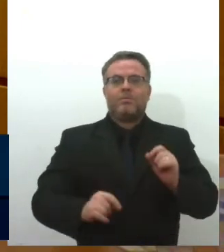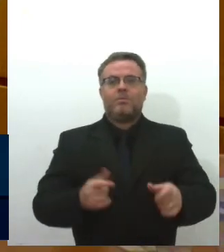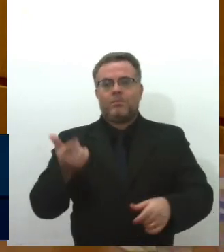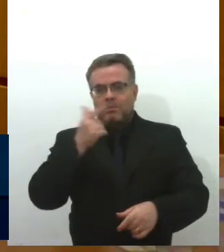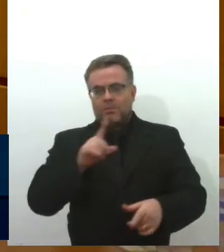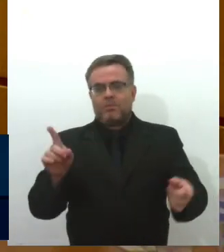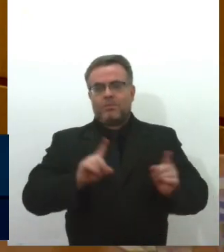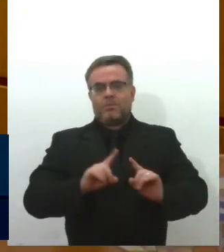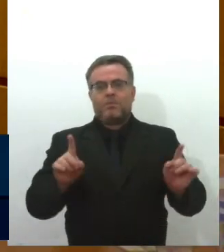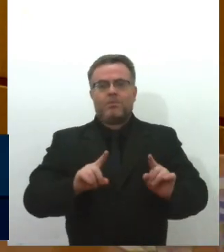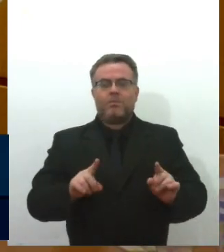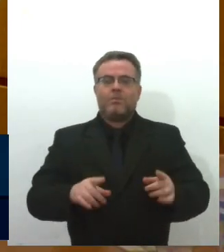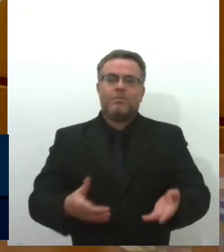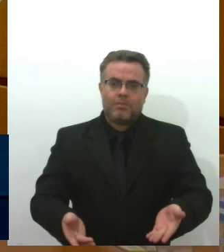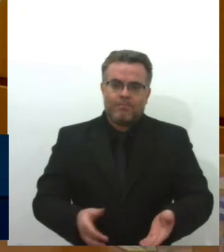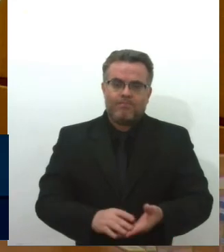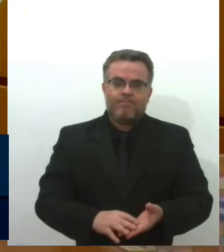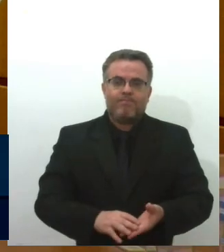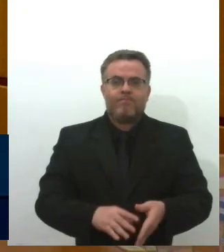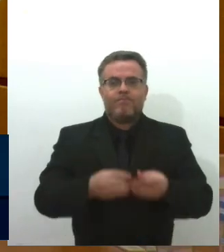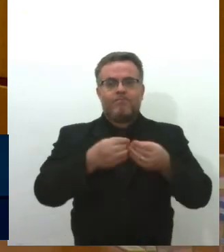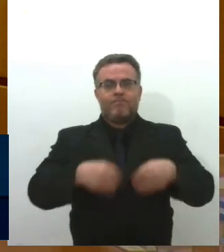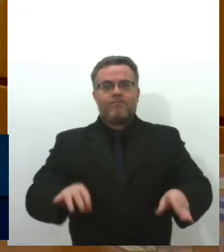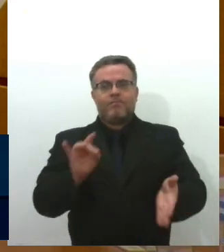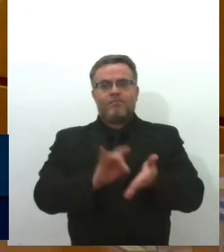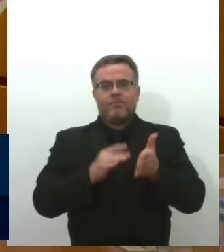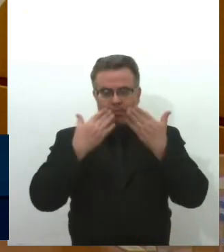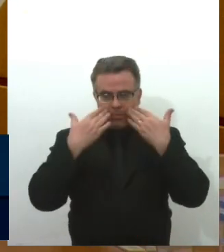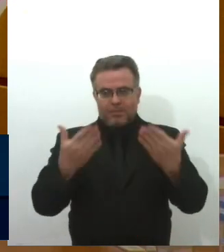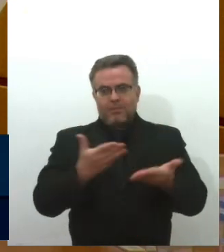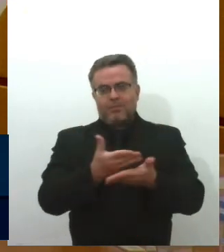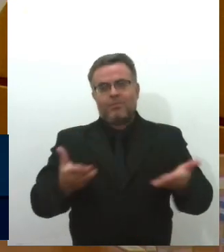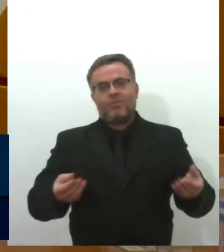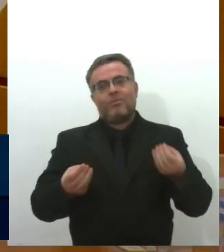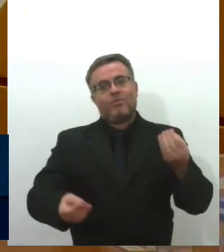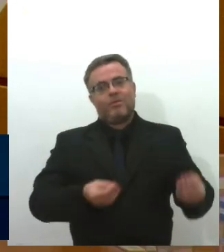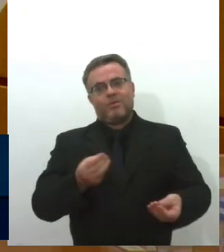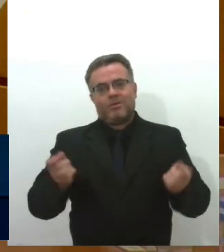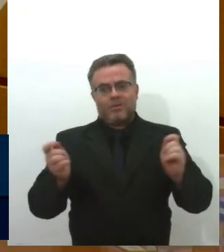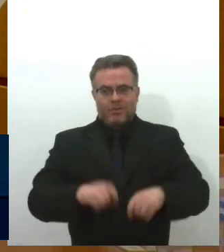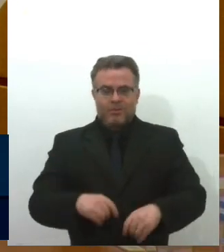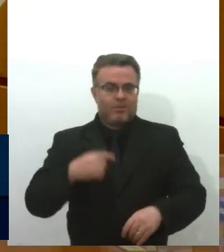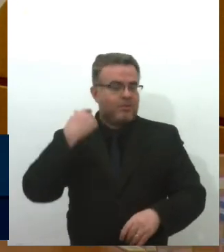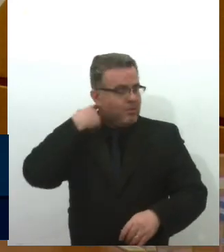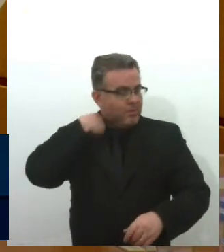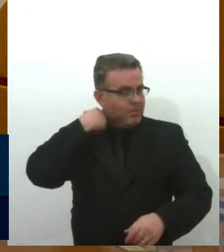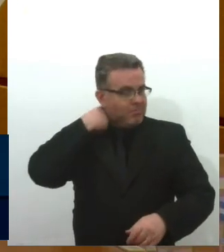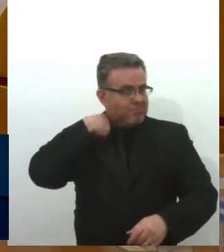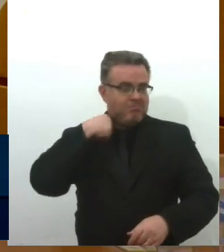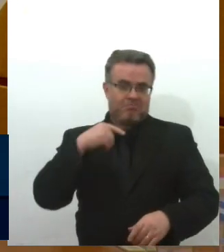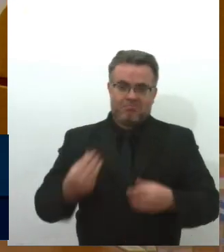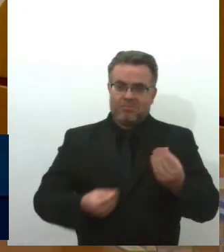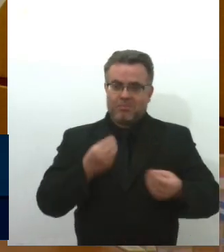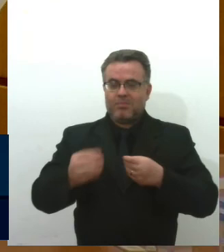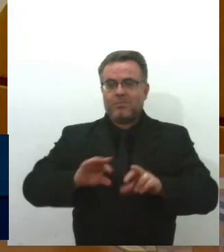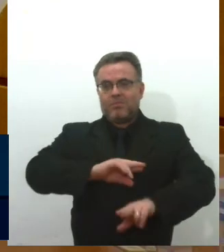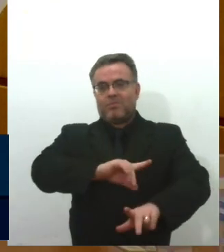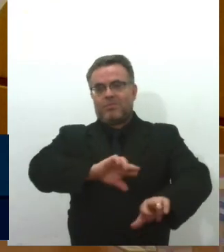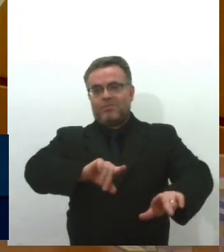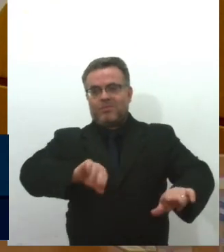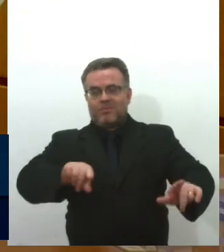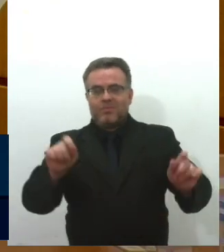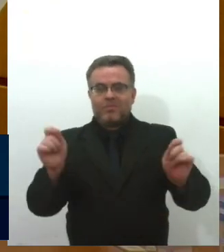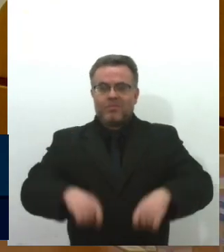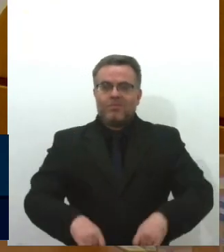ter dentro de casa. É essa a realidade da nossa população. Estou dando um exemplo da Pia Beta só, viu? Tem vários, vários, porque,